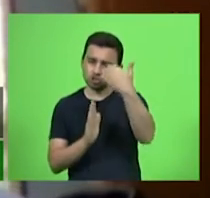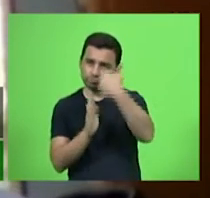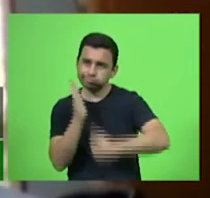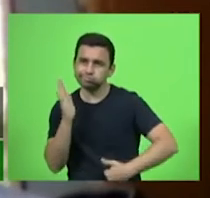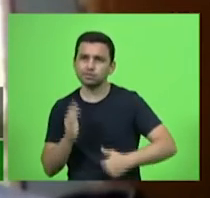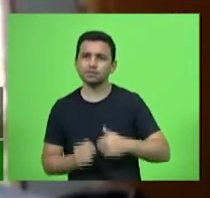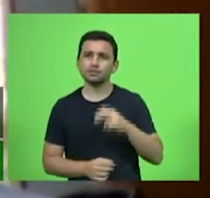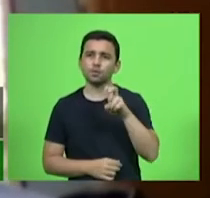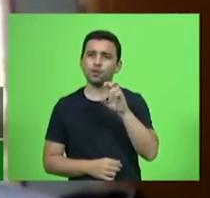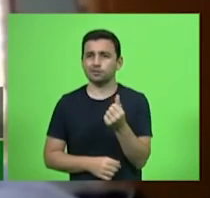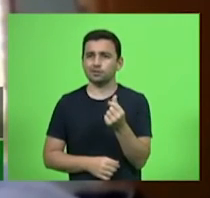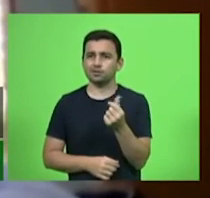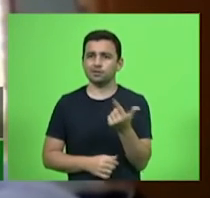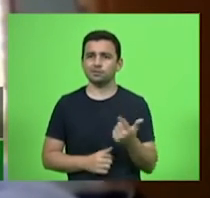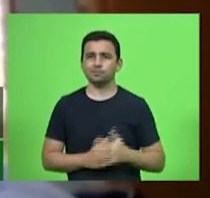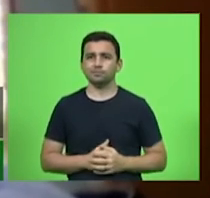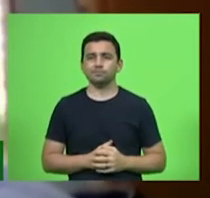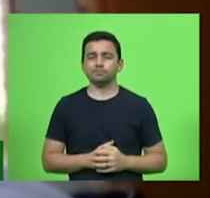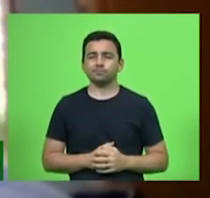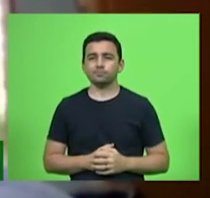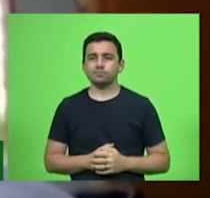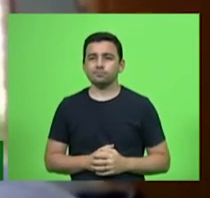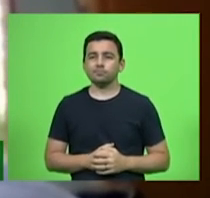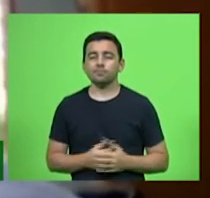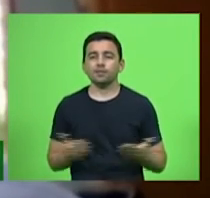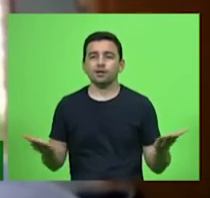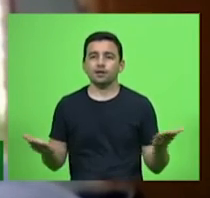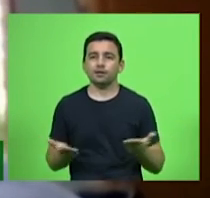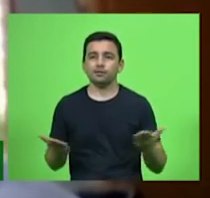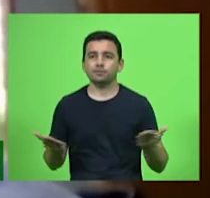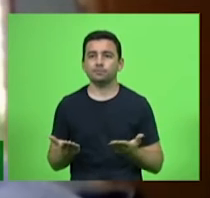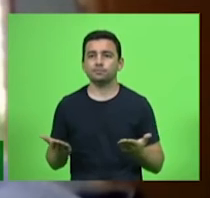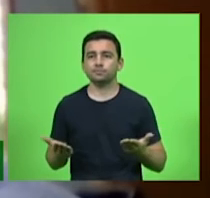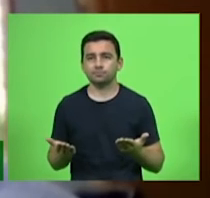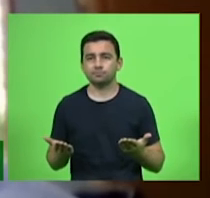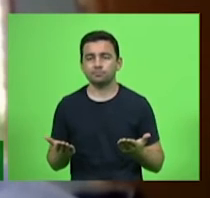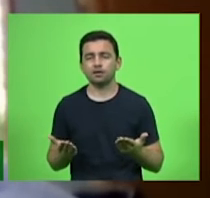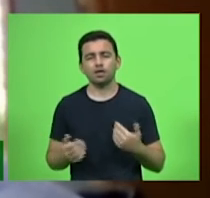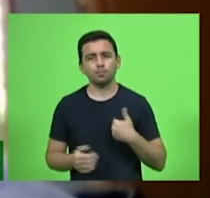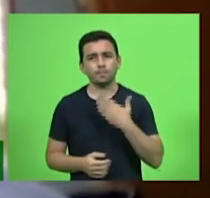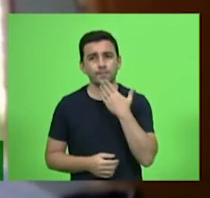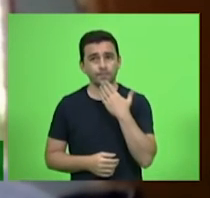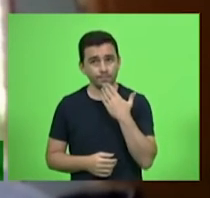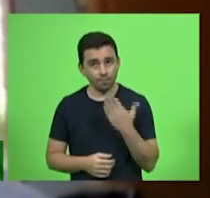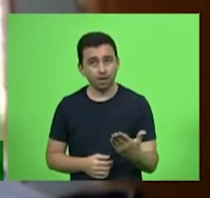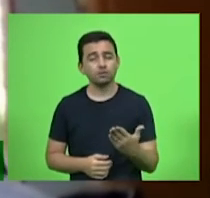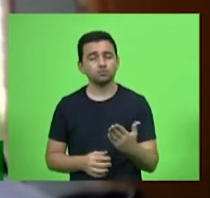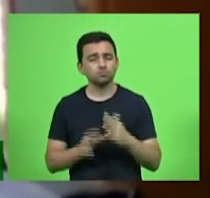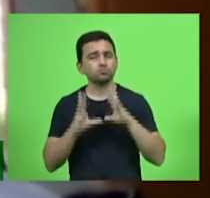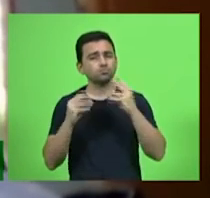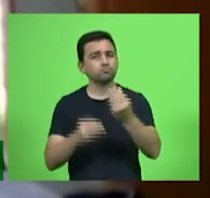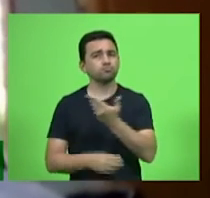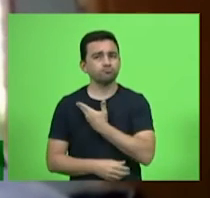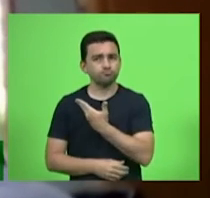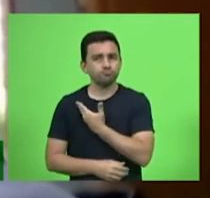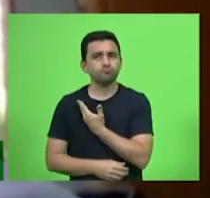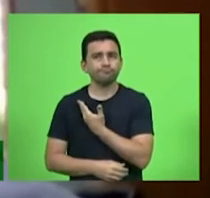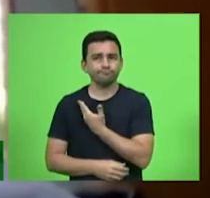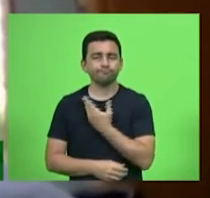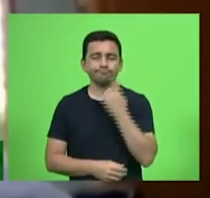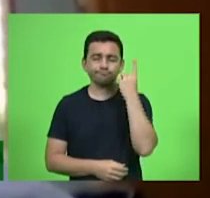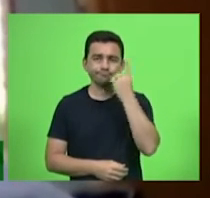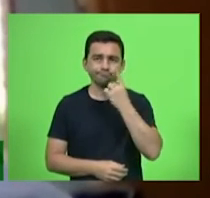passando por vários municípios. Fica aqui um apelo que eu faço a todos os meus colegas parlamentares.